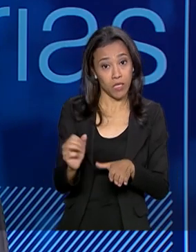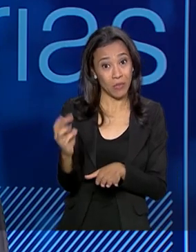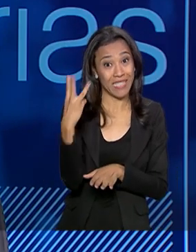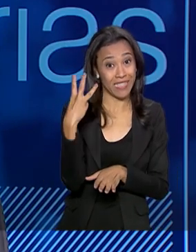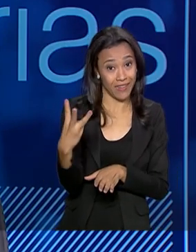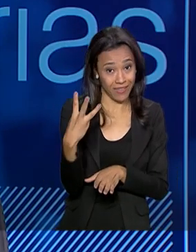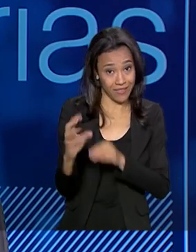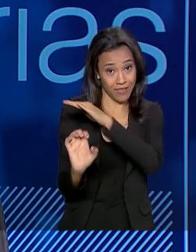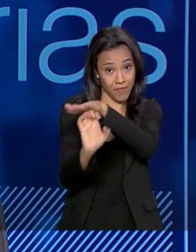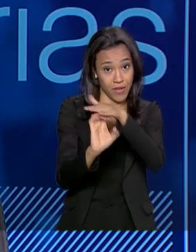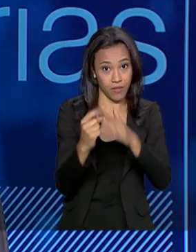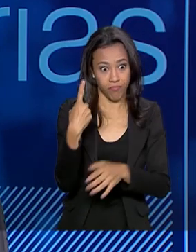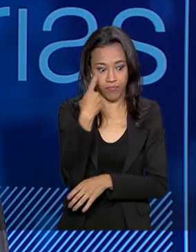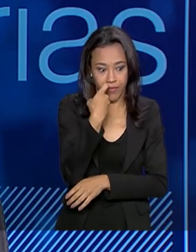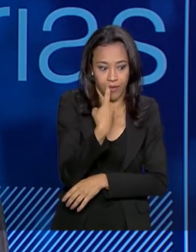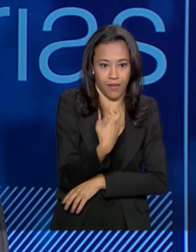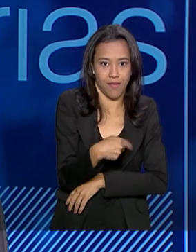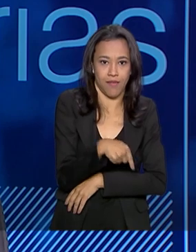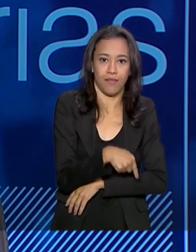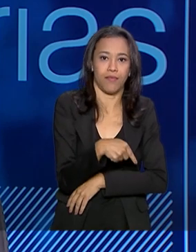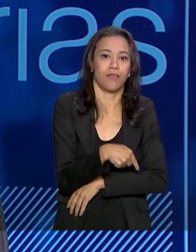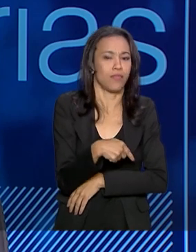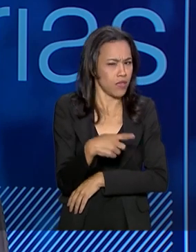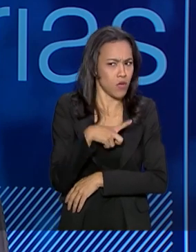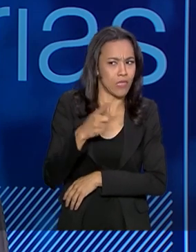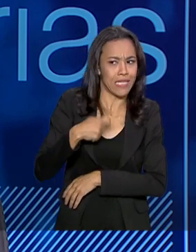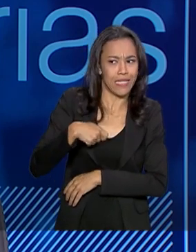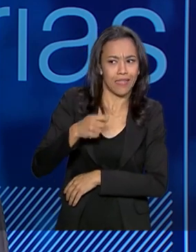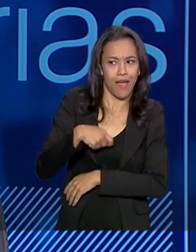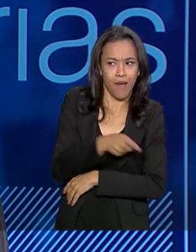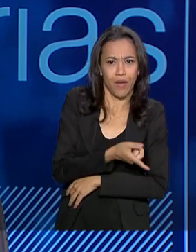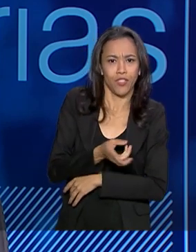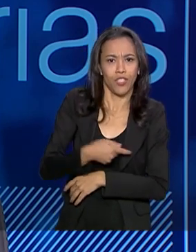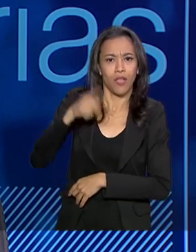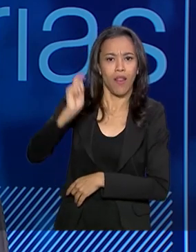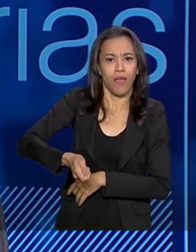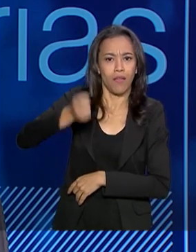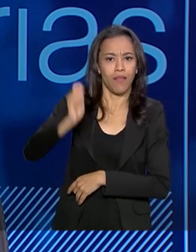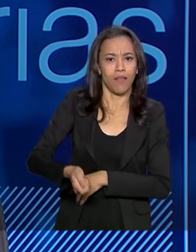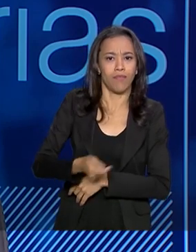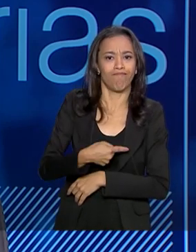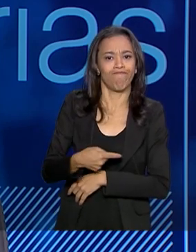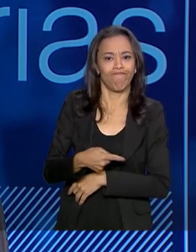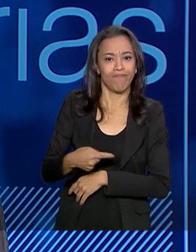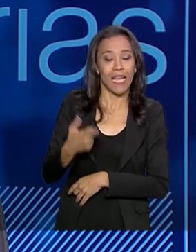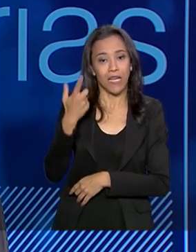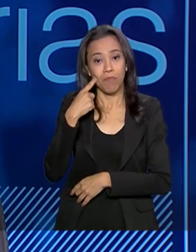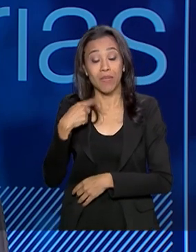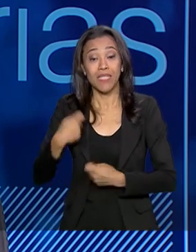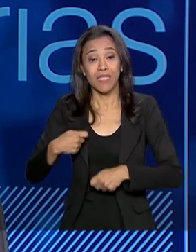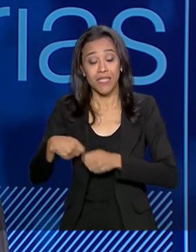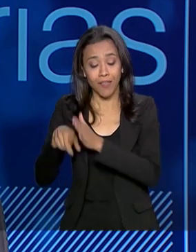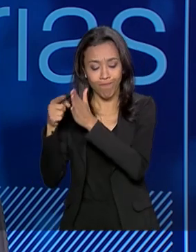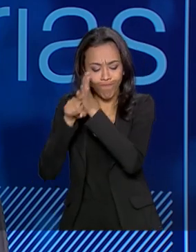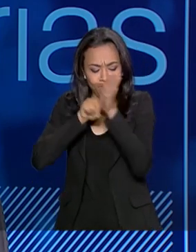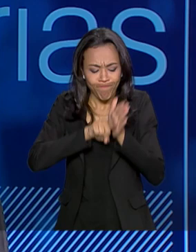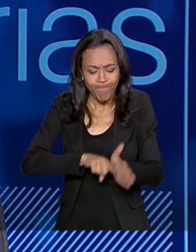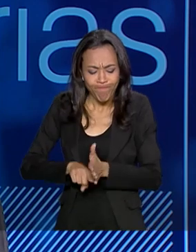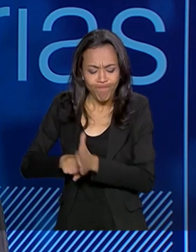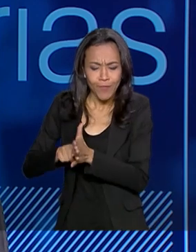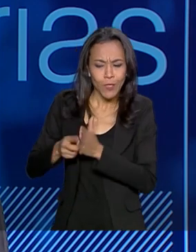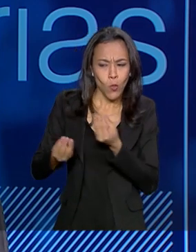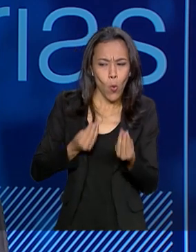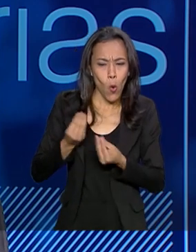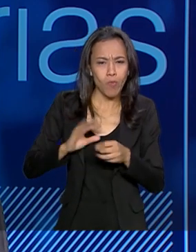interessadas, então a gente sabe que é um empreendimento que tem viabilidade, mas a gente precisa fechar essa modelagem para saber qual a melhor forma de